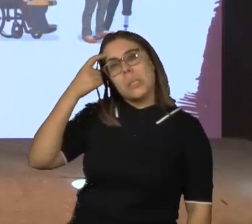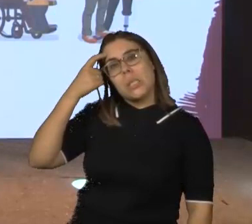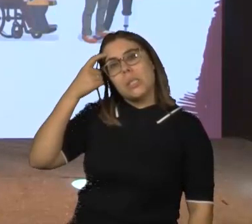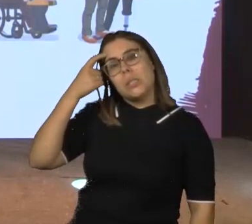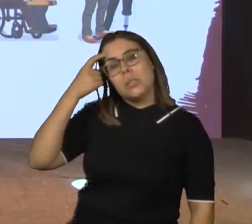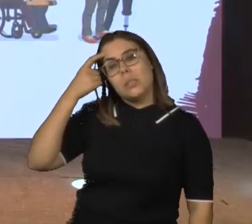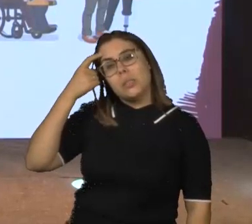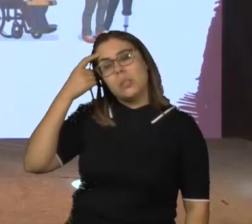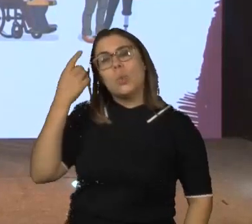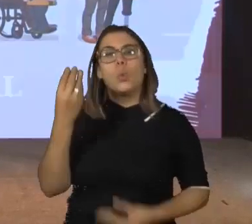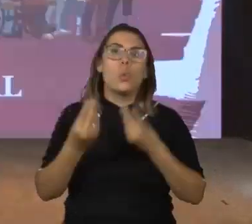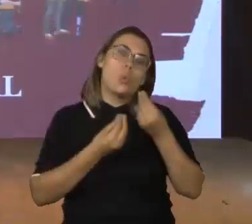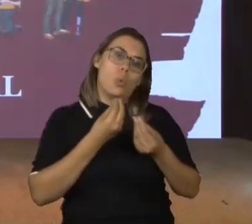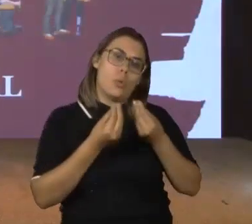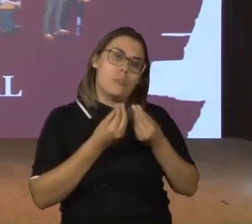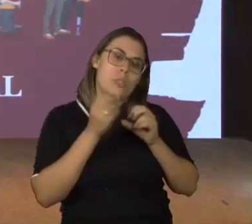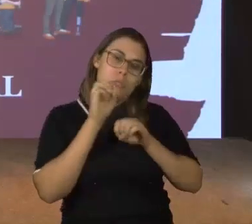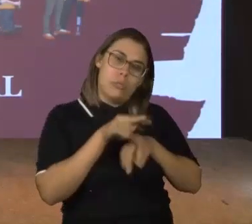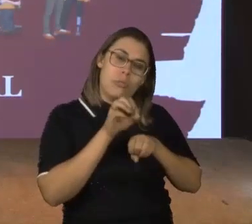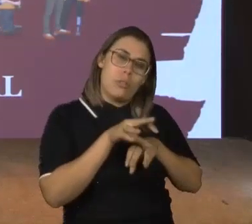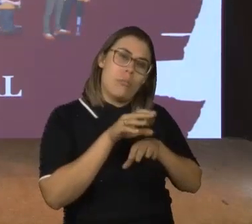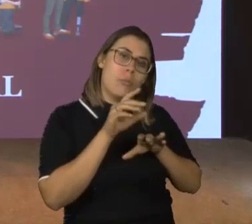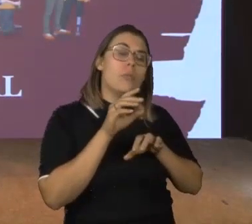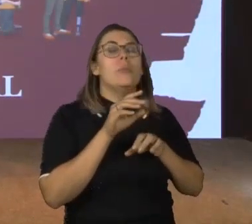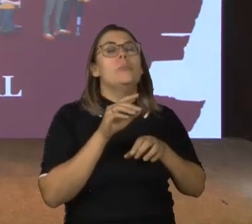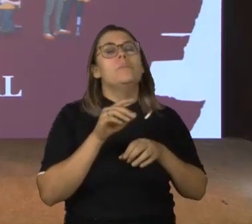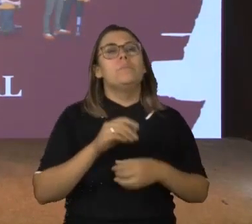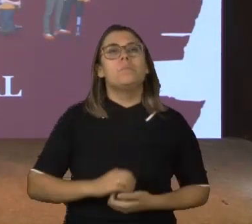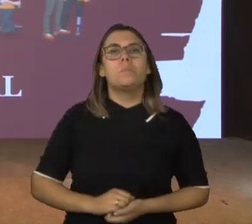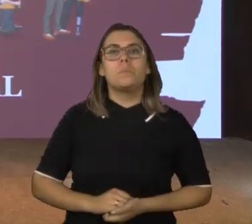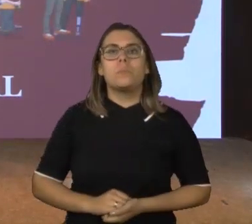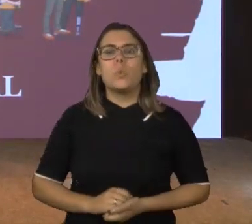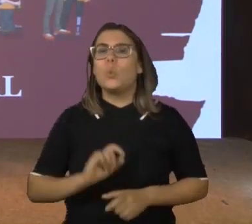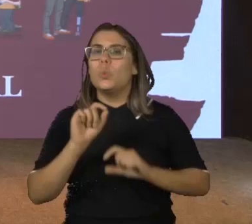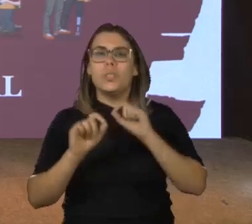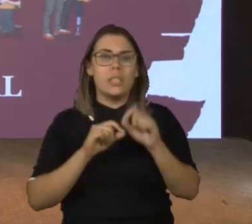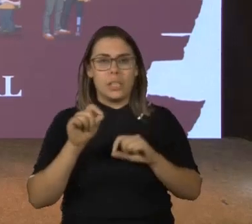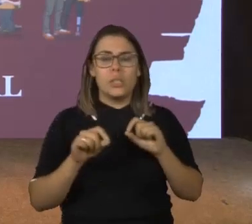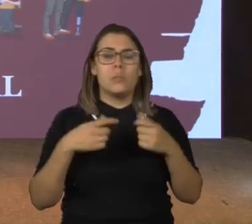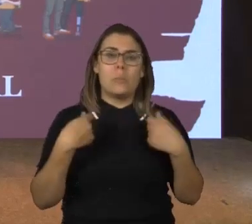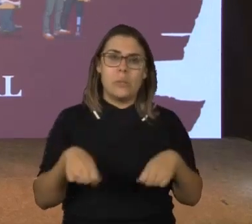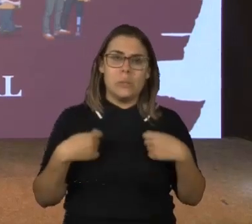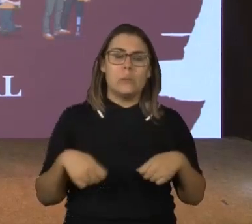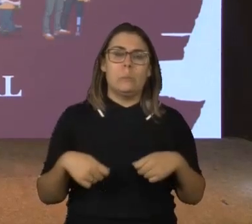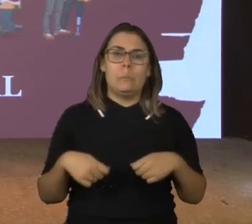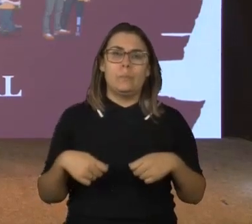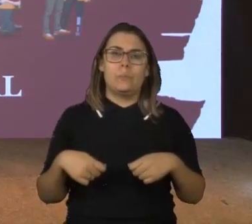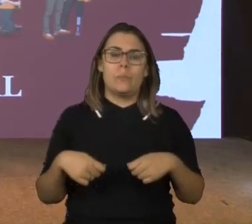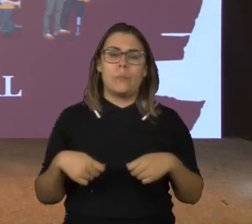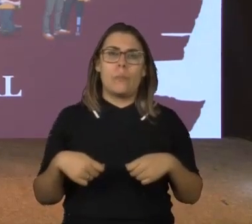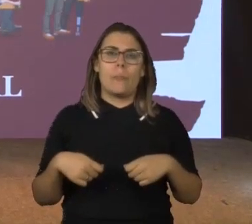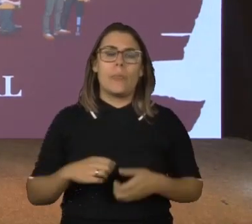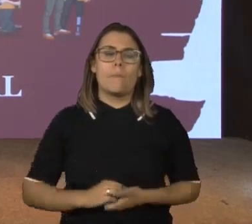um projeto de educação para nos proteger. O que a gente fala nessa educação